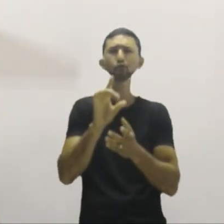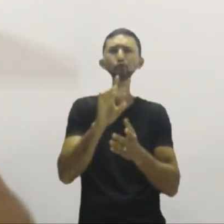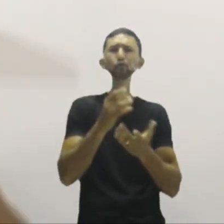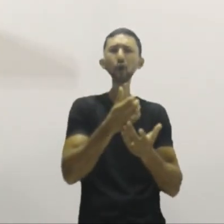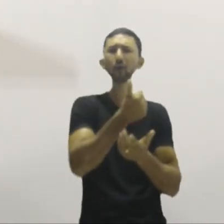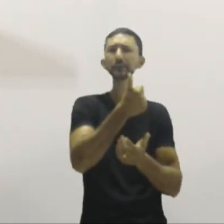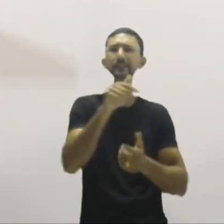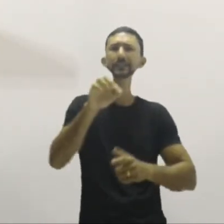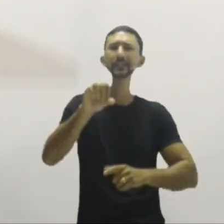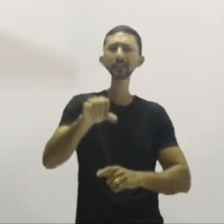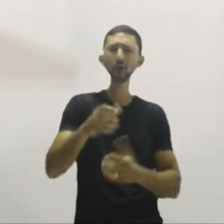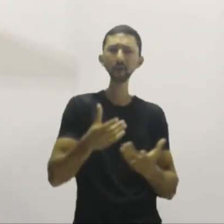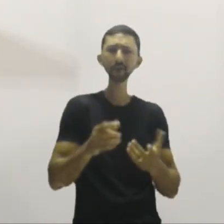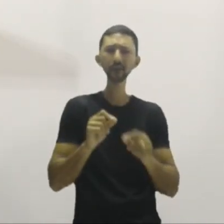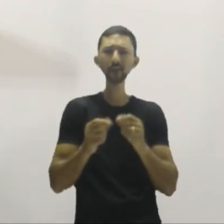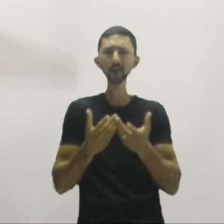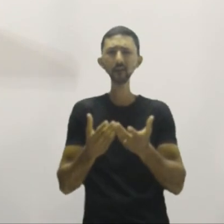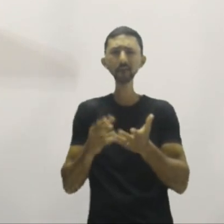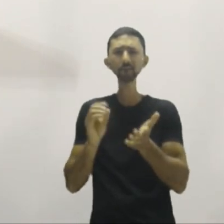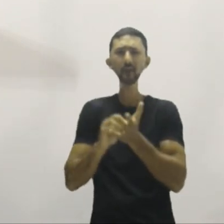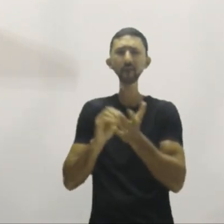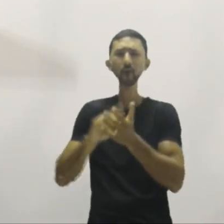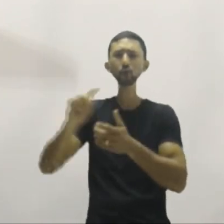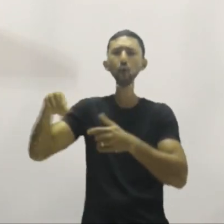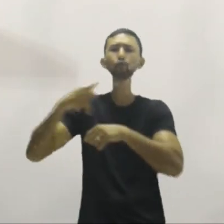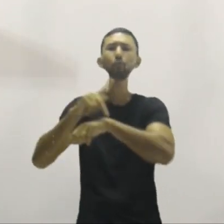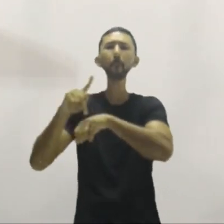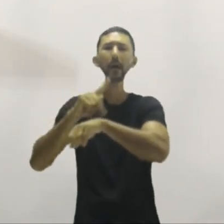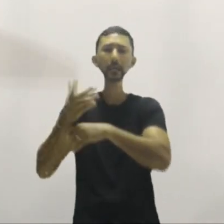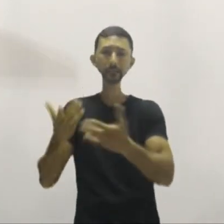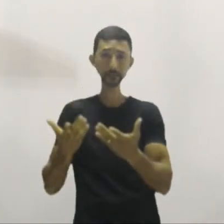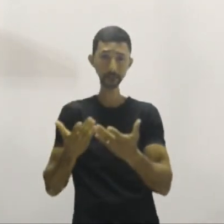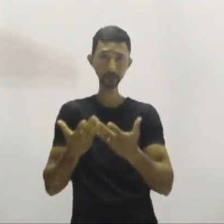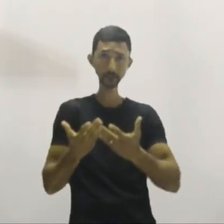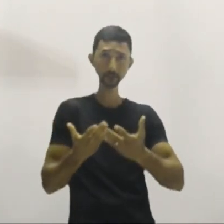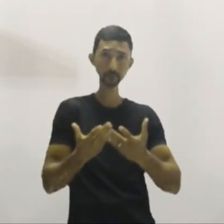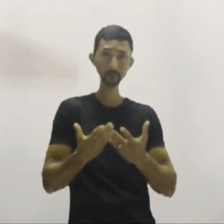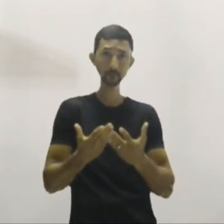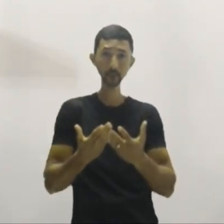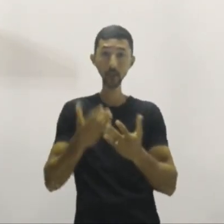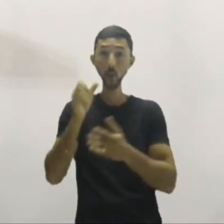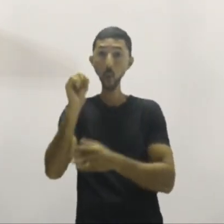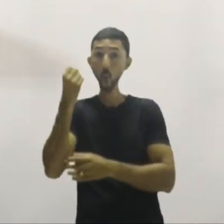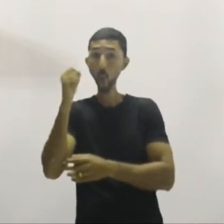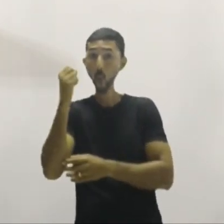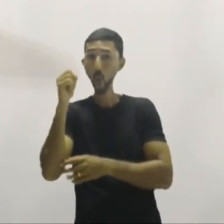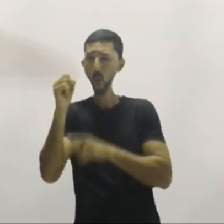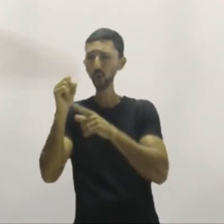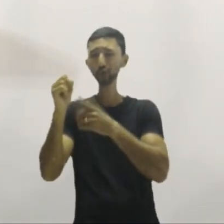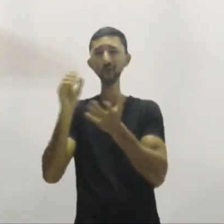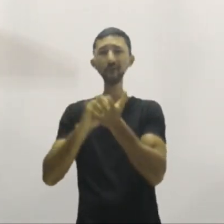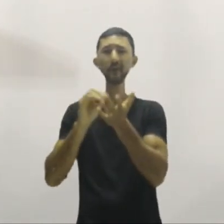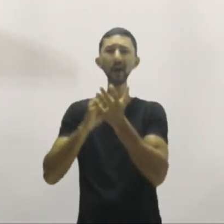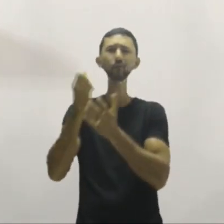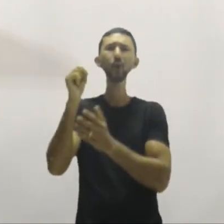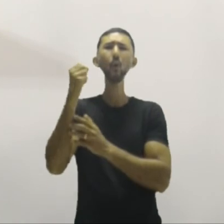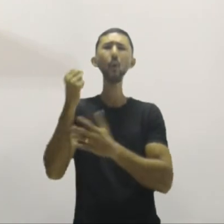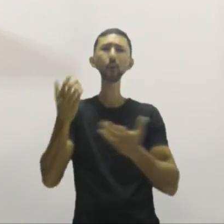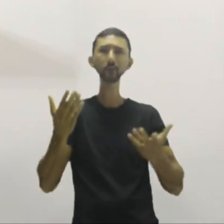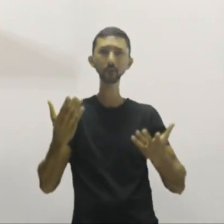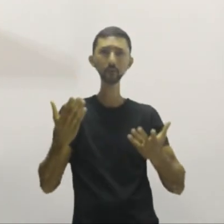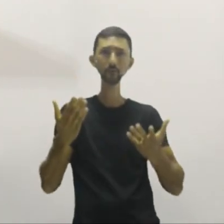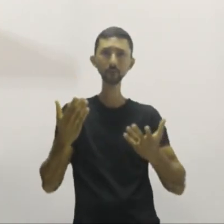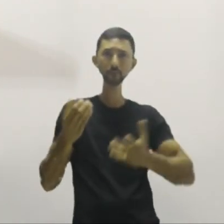Por que não é moeda oficial nos 27? Porque oito não estão na Zona Euro,